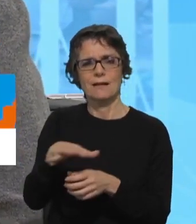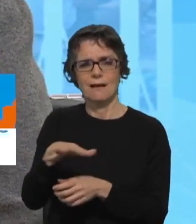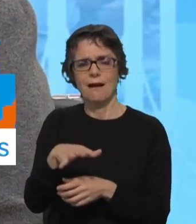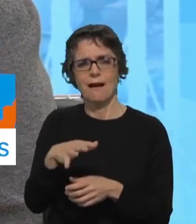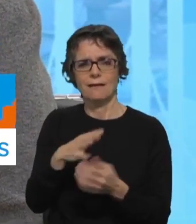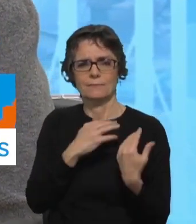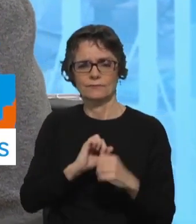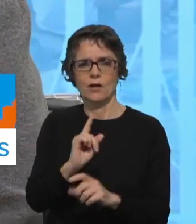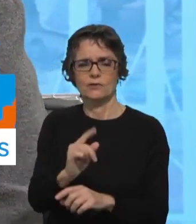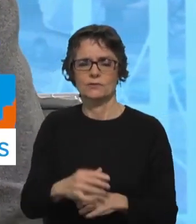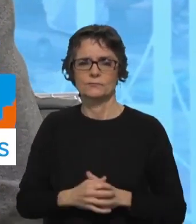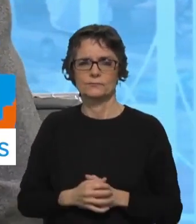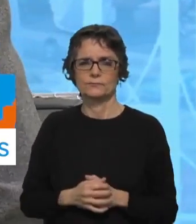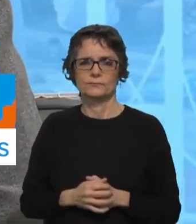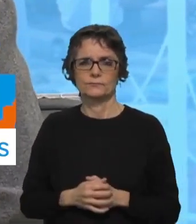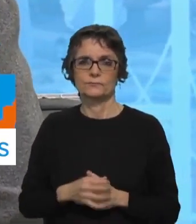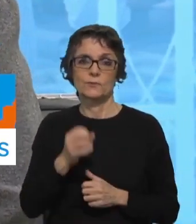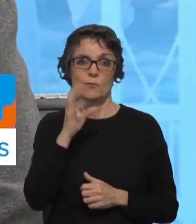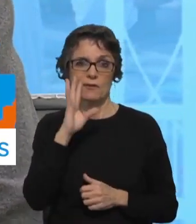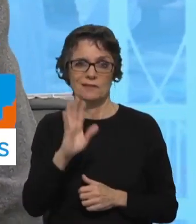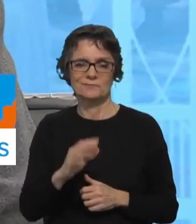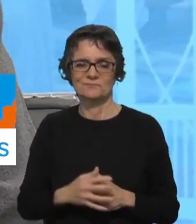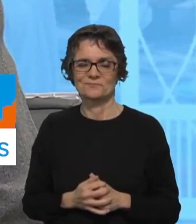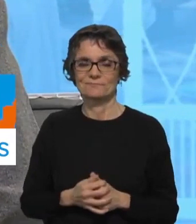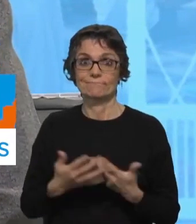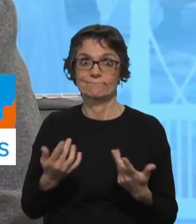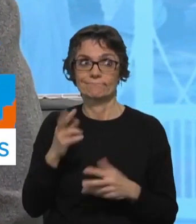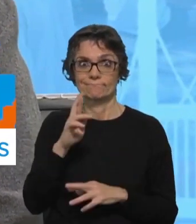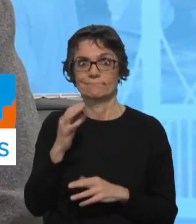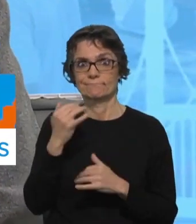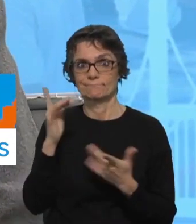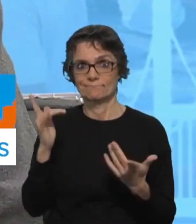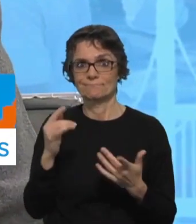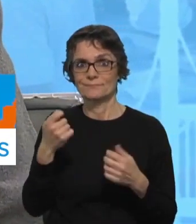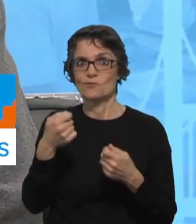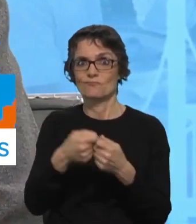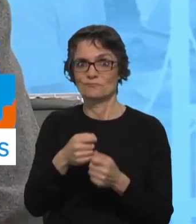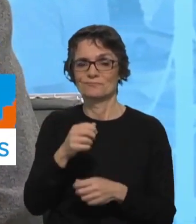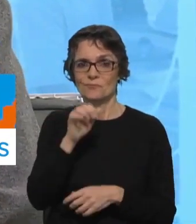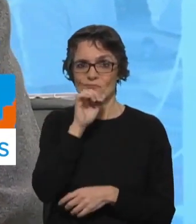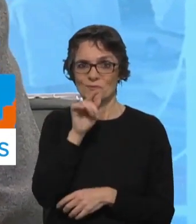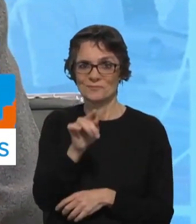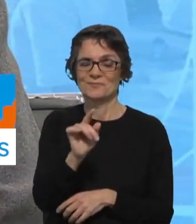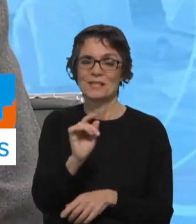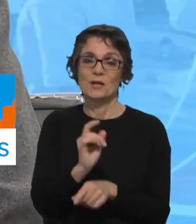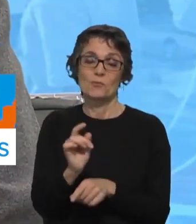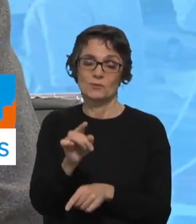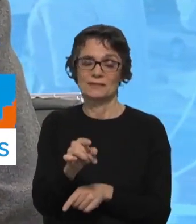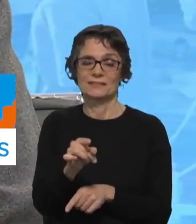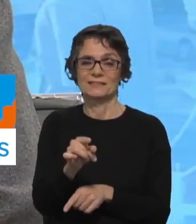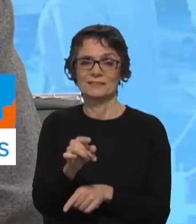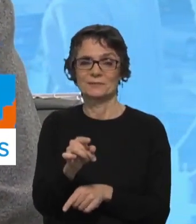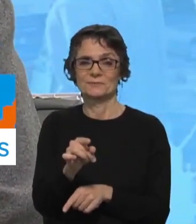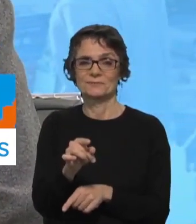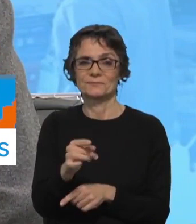Olá, boa tarde. Esperamos que sejam felizes as coincidências. E essa feliz coincidência passa